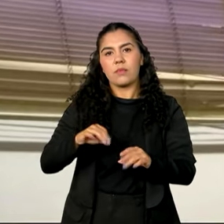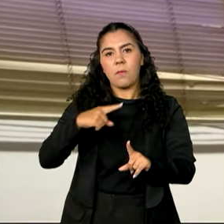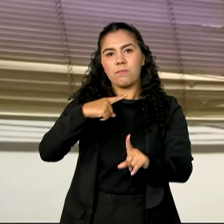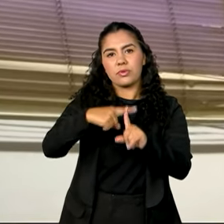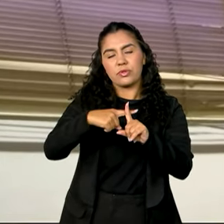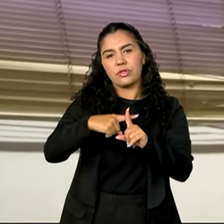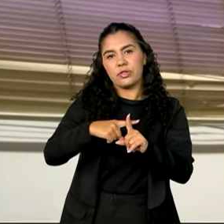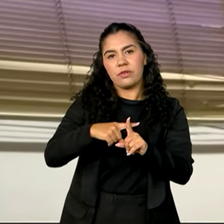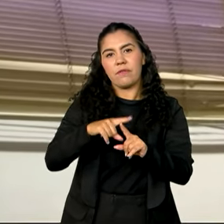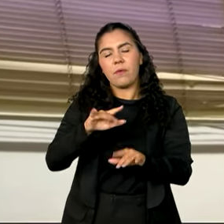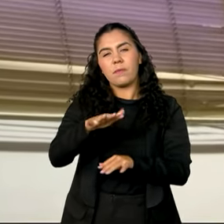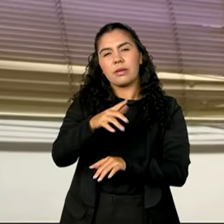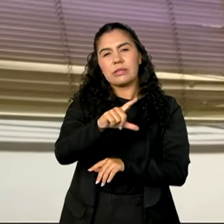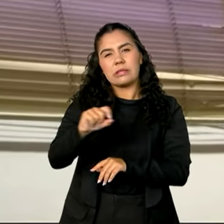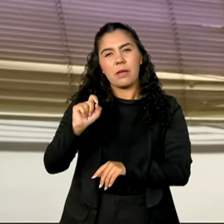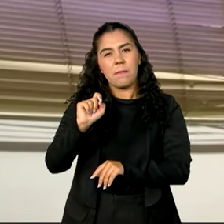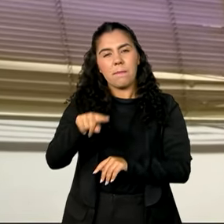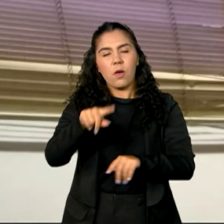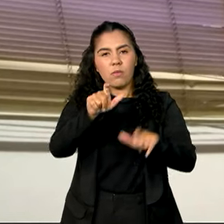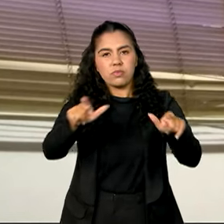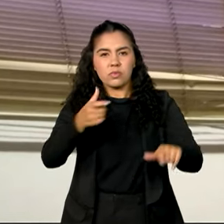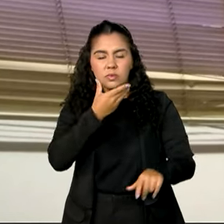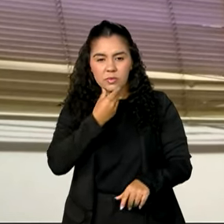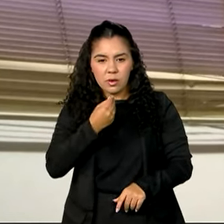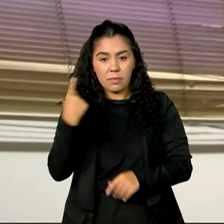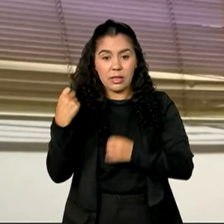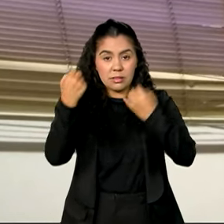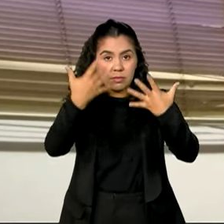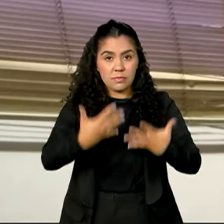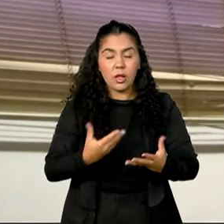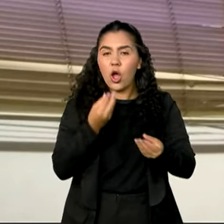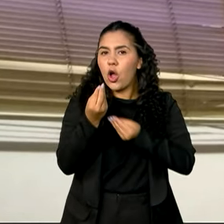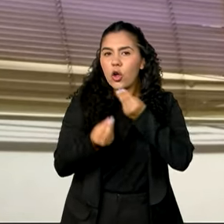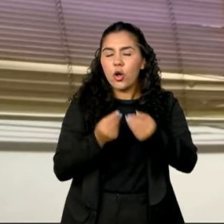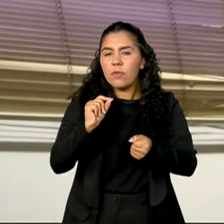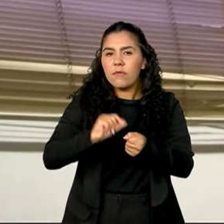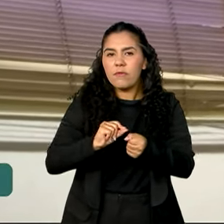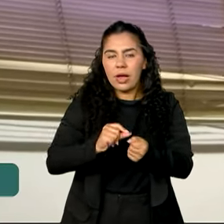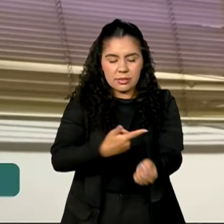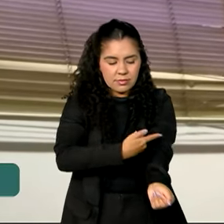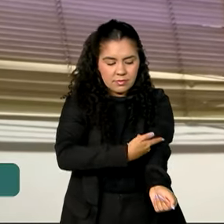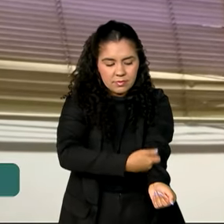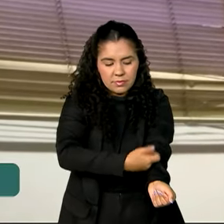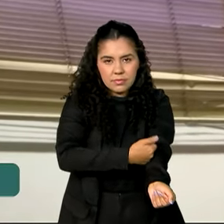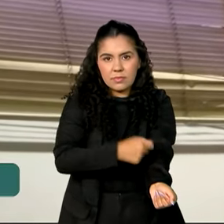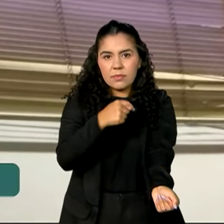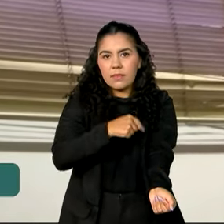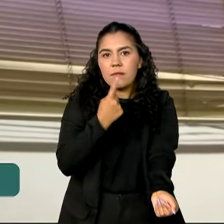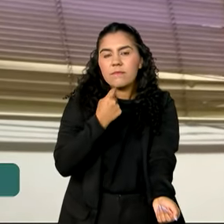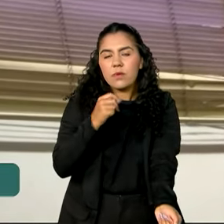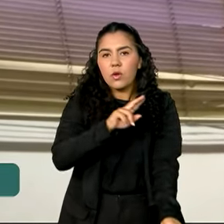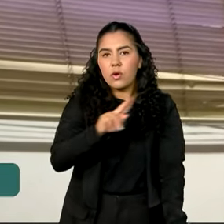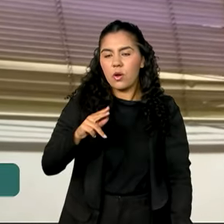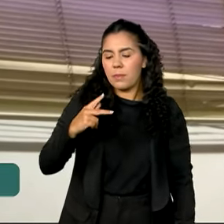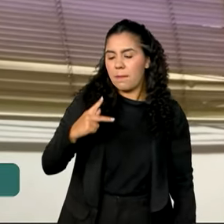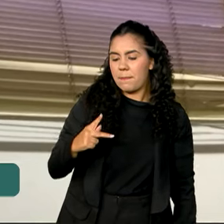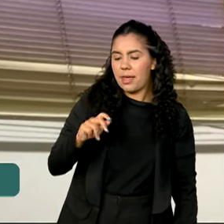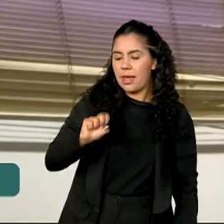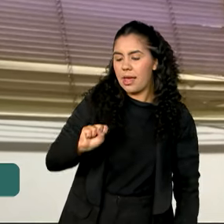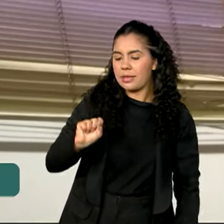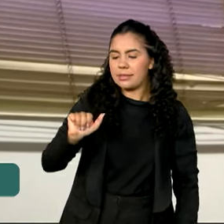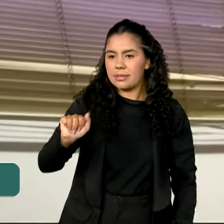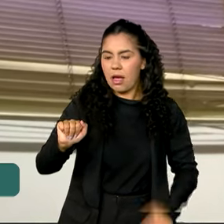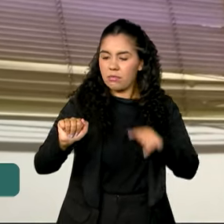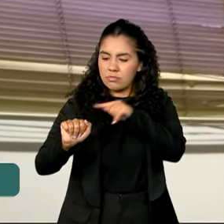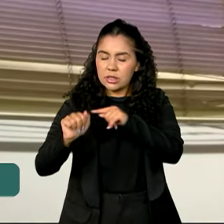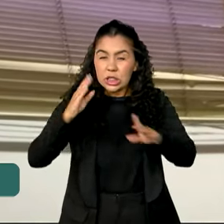dado mais importante para cuidar da próstata é um exame de sangue, chamado PSA, Antismo Prostático Específico.